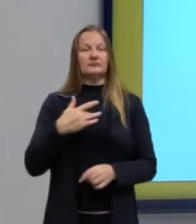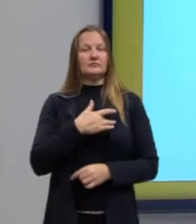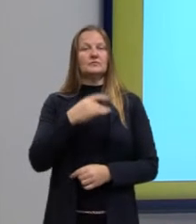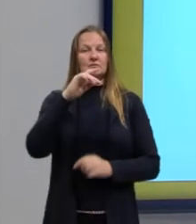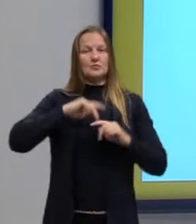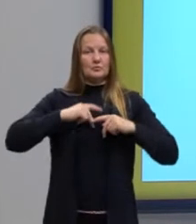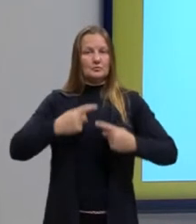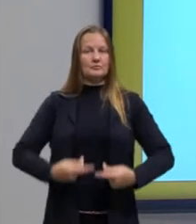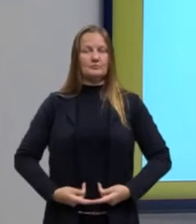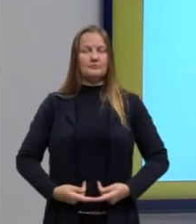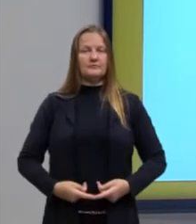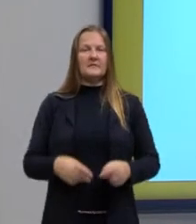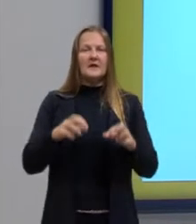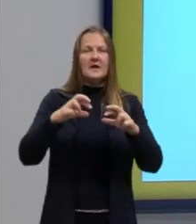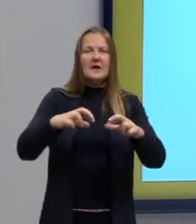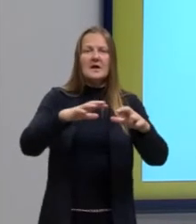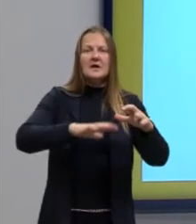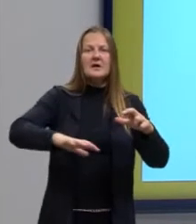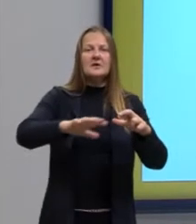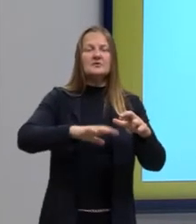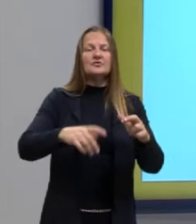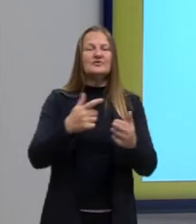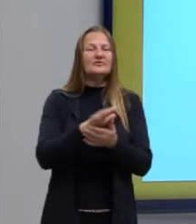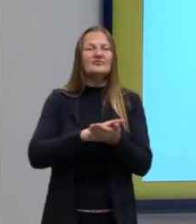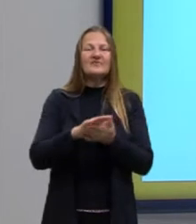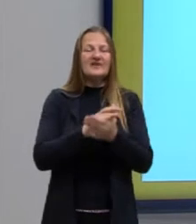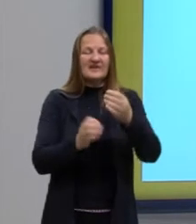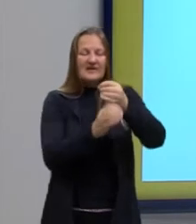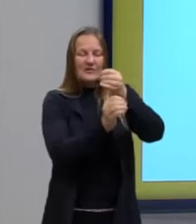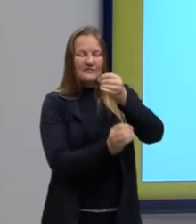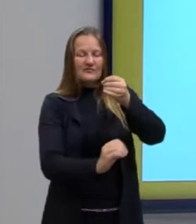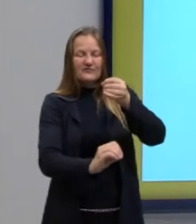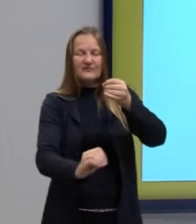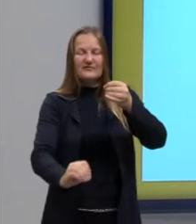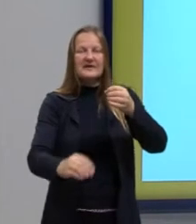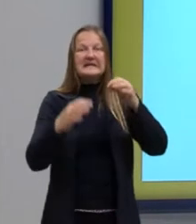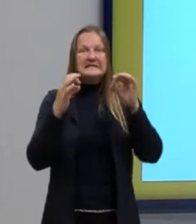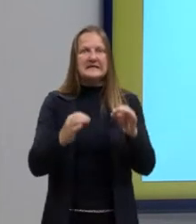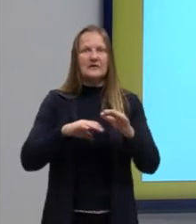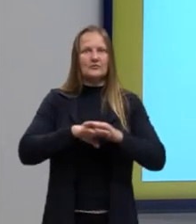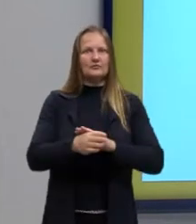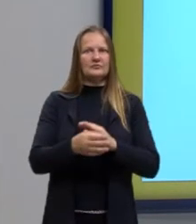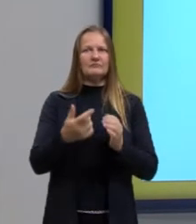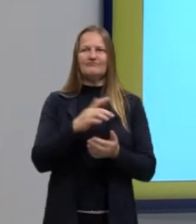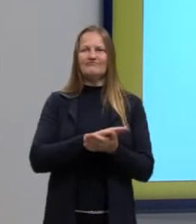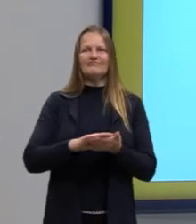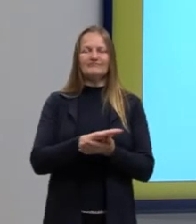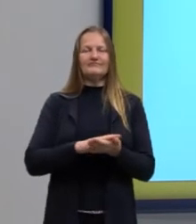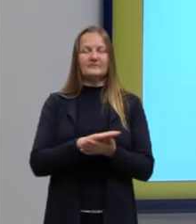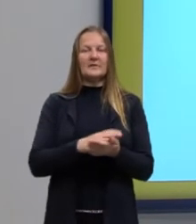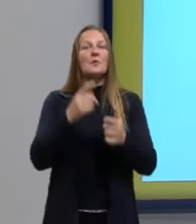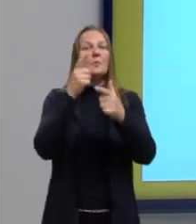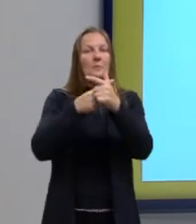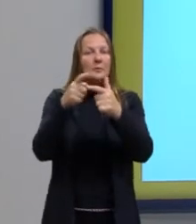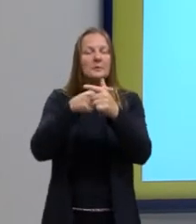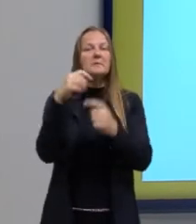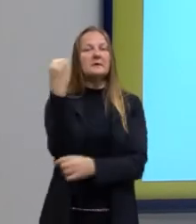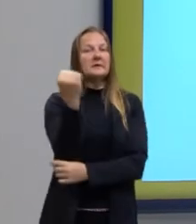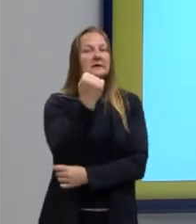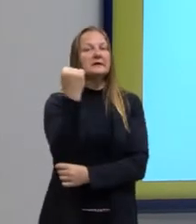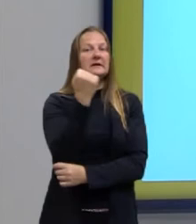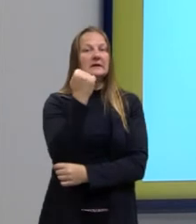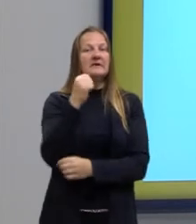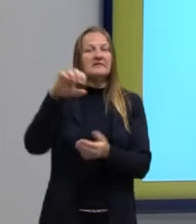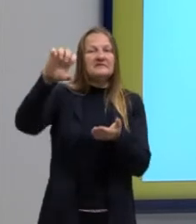especialmente em regiões em que não há saneamento básico adequado. Então, essa é a problemática, então, dos